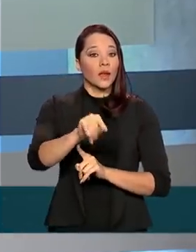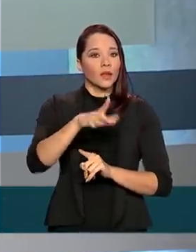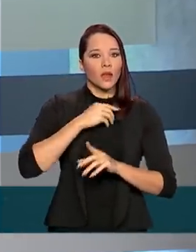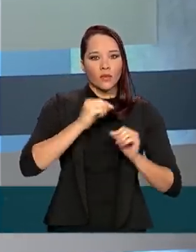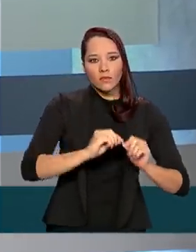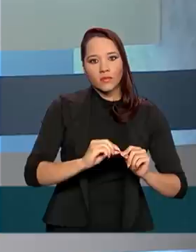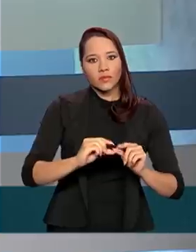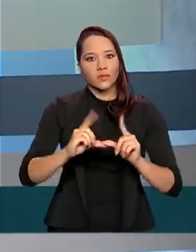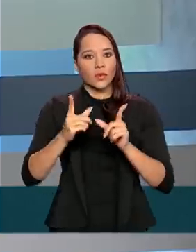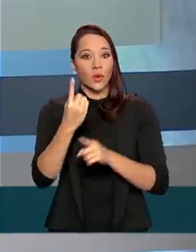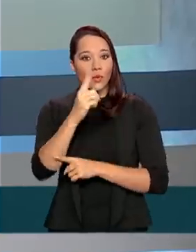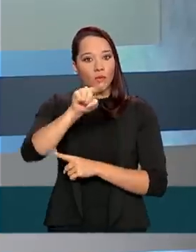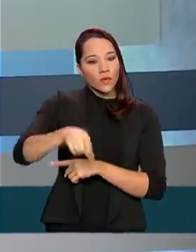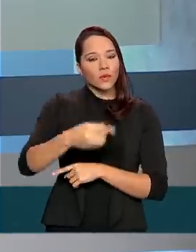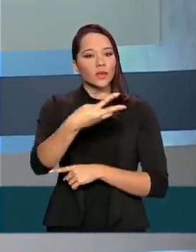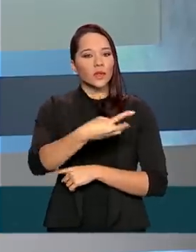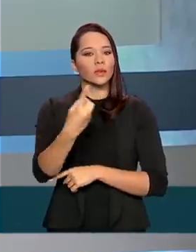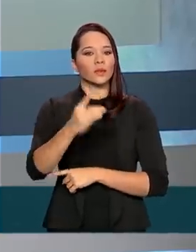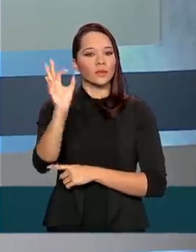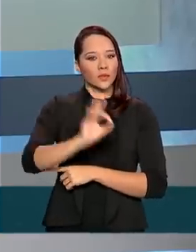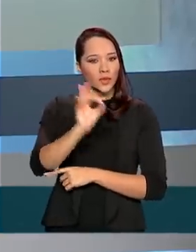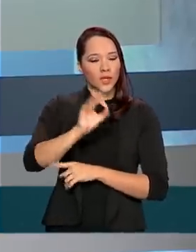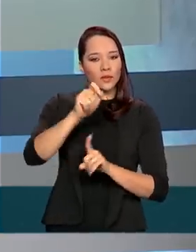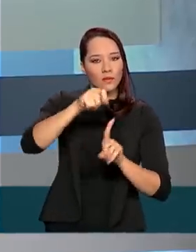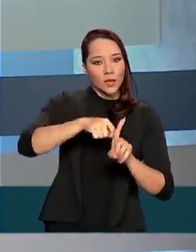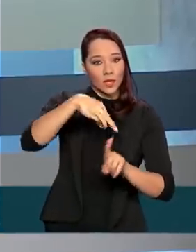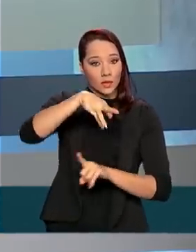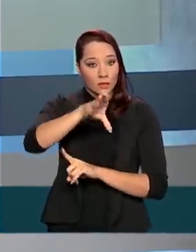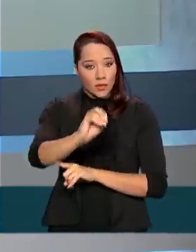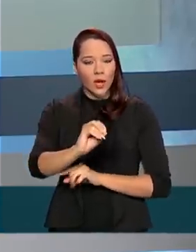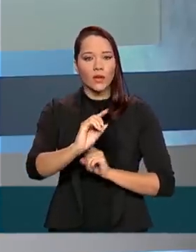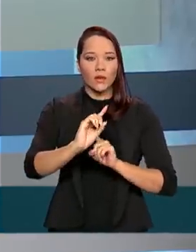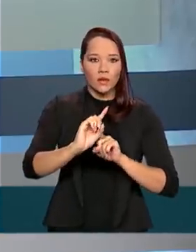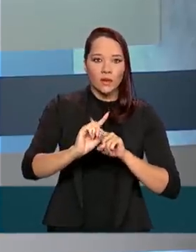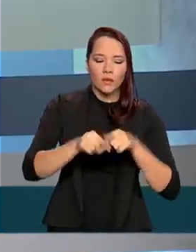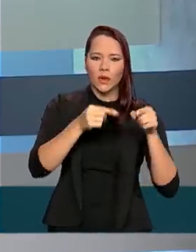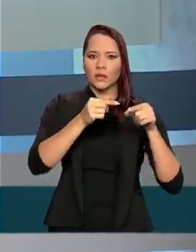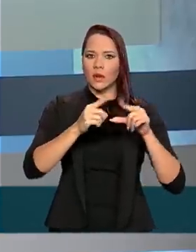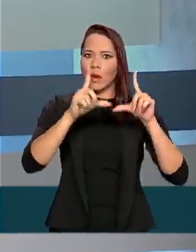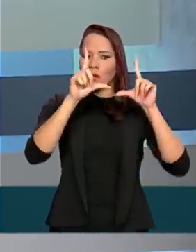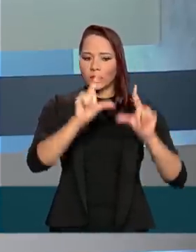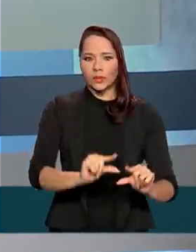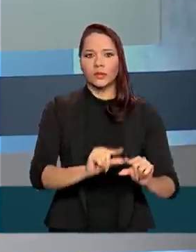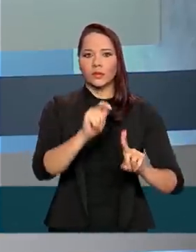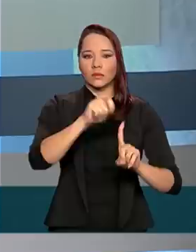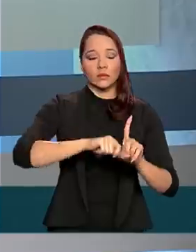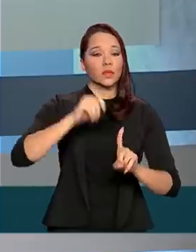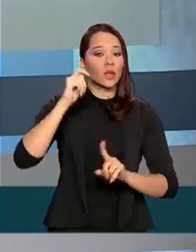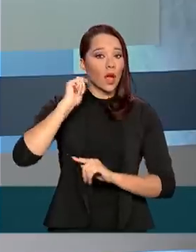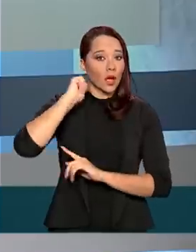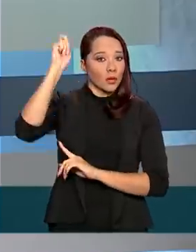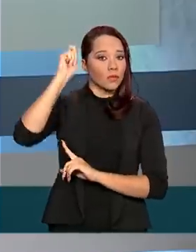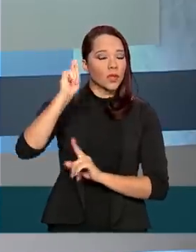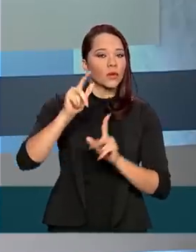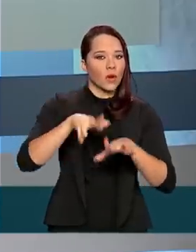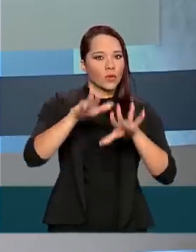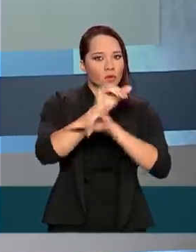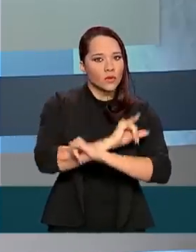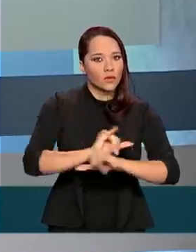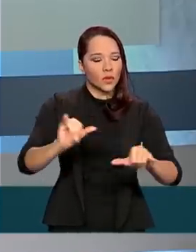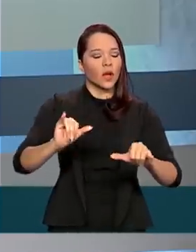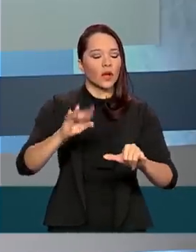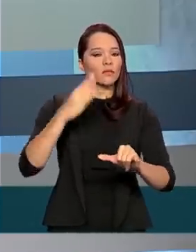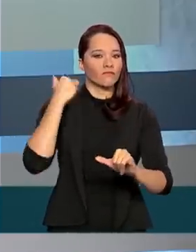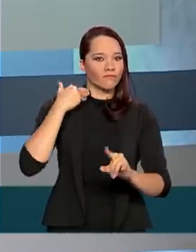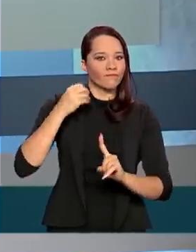teve aumento de 1,31% em maio, após forte queda em abril, segundo dados divulgados agora há